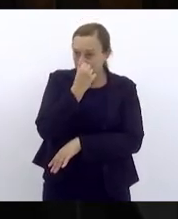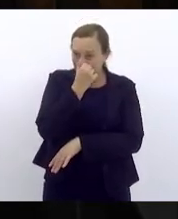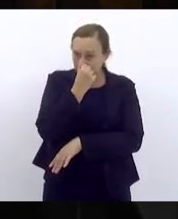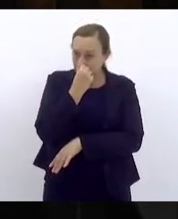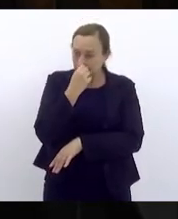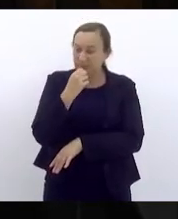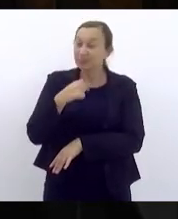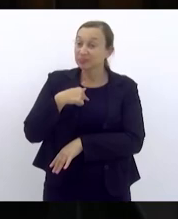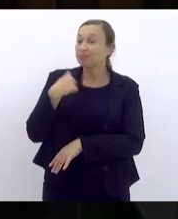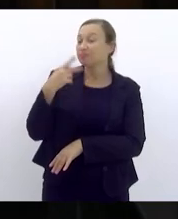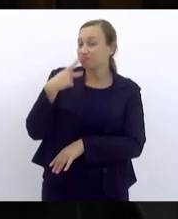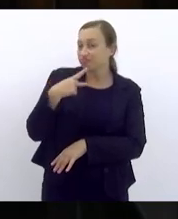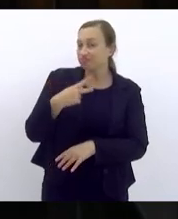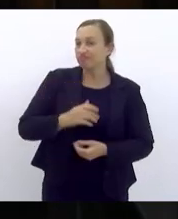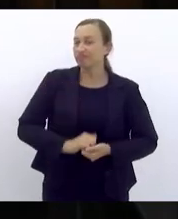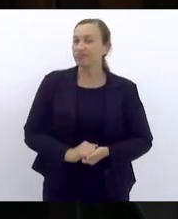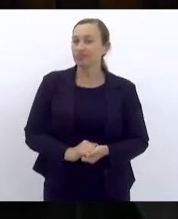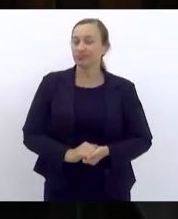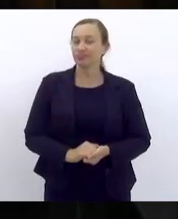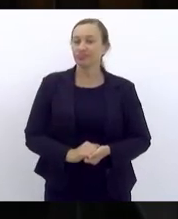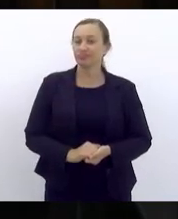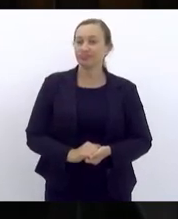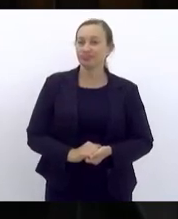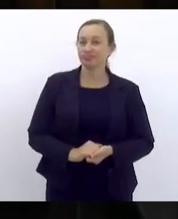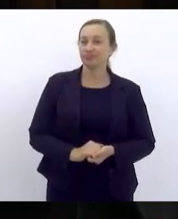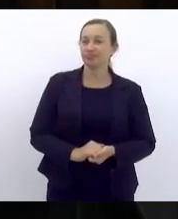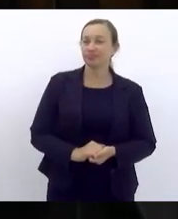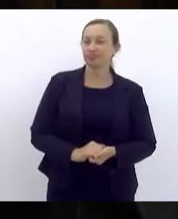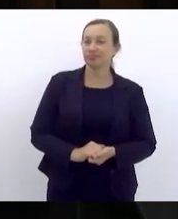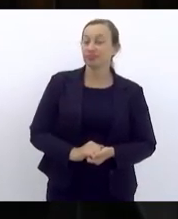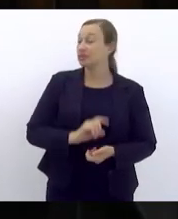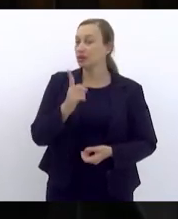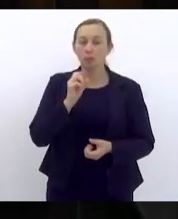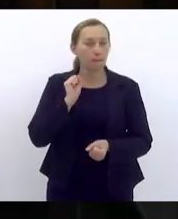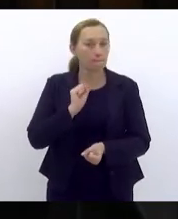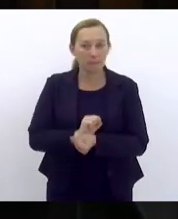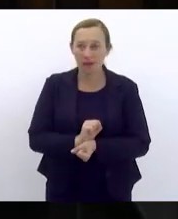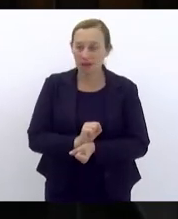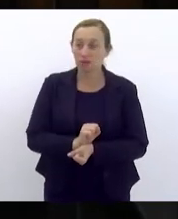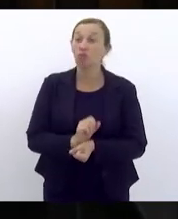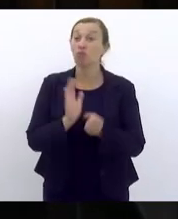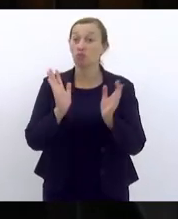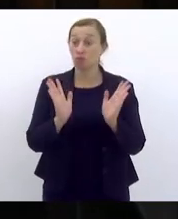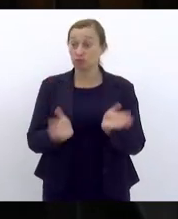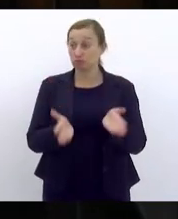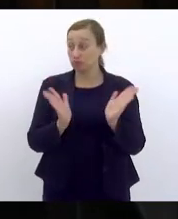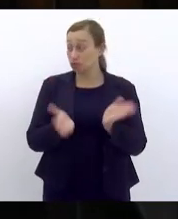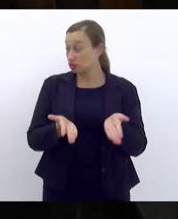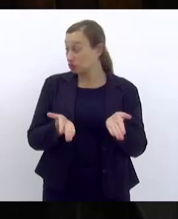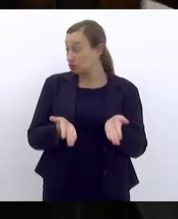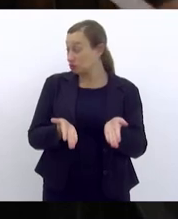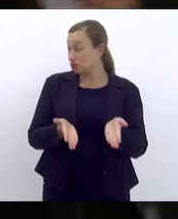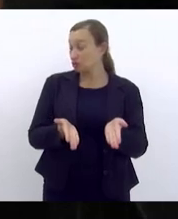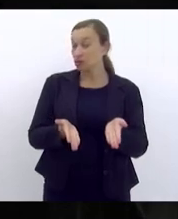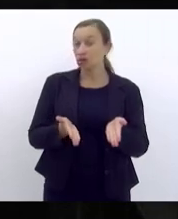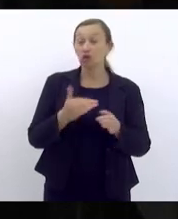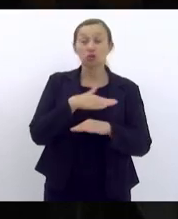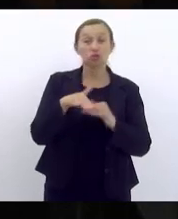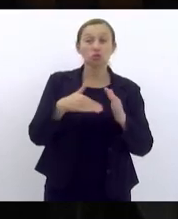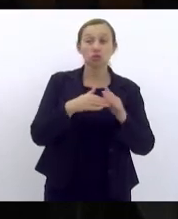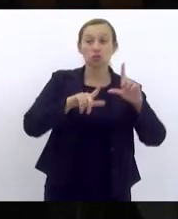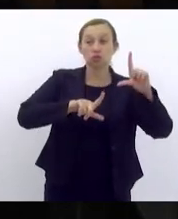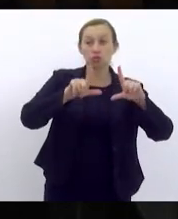como eu vinha dizendo os escândalos não param hoje está aí em todos os